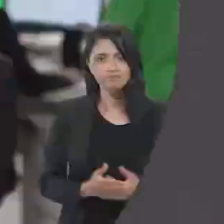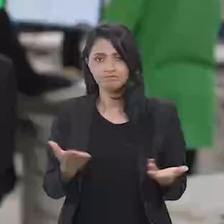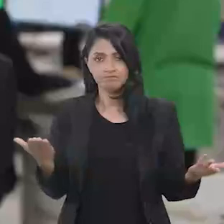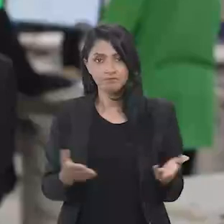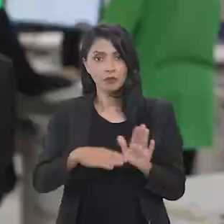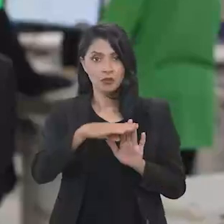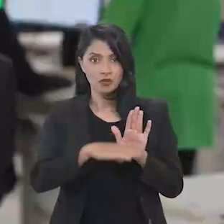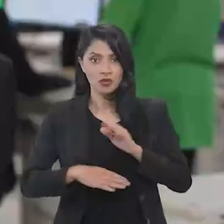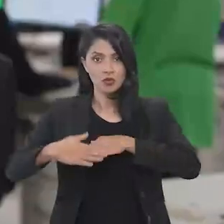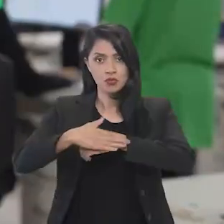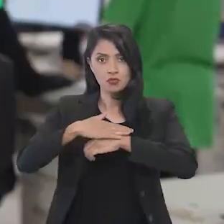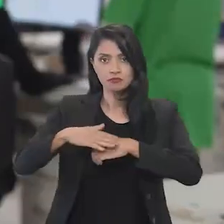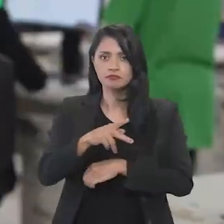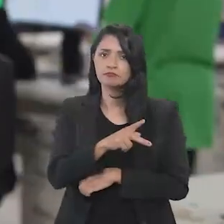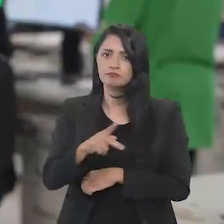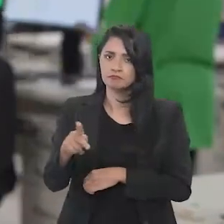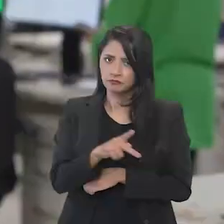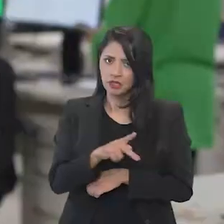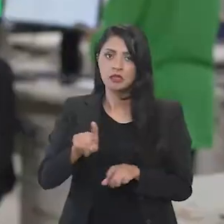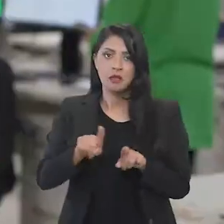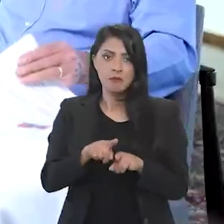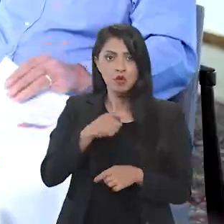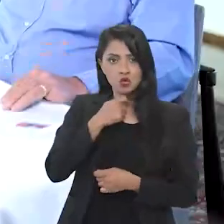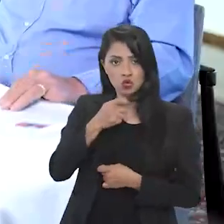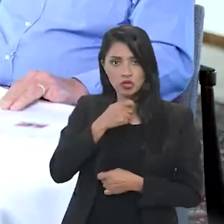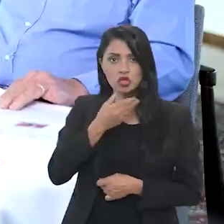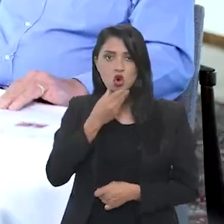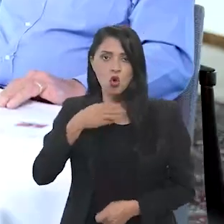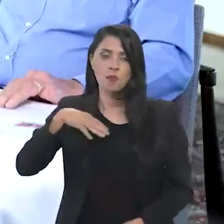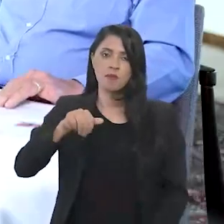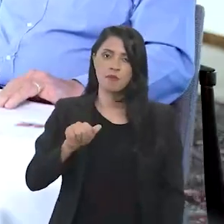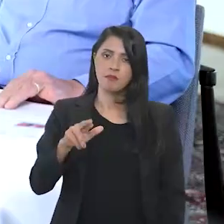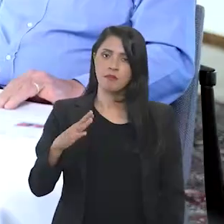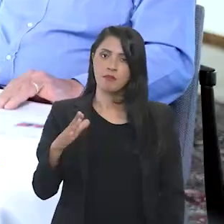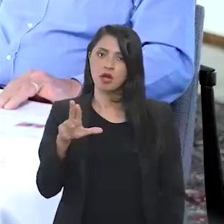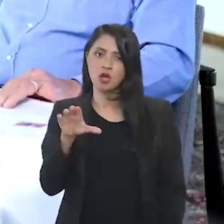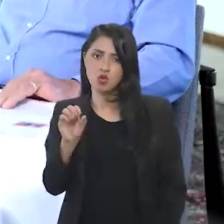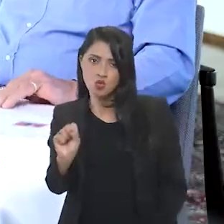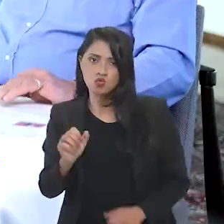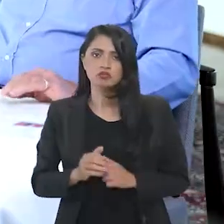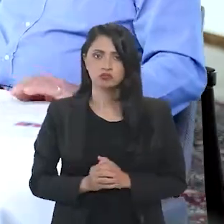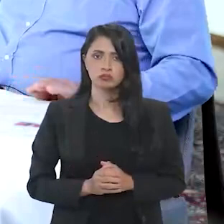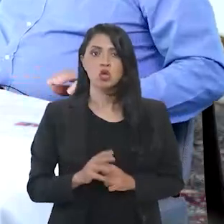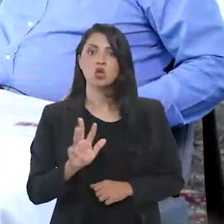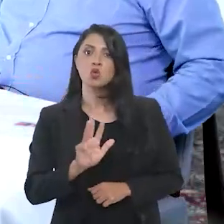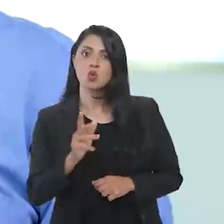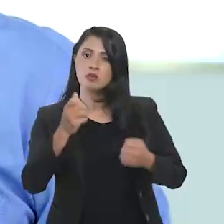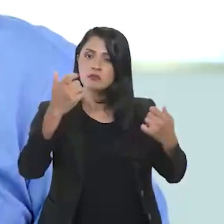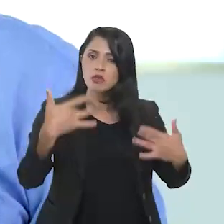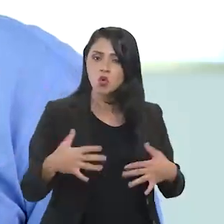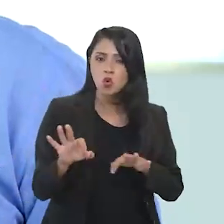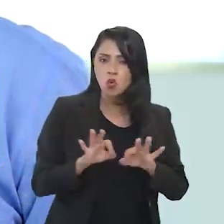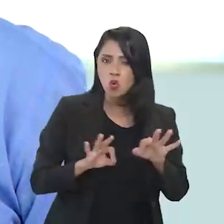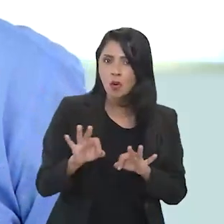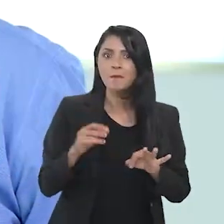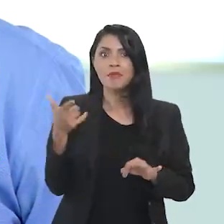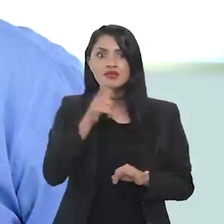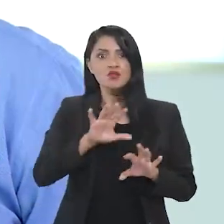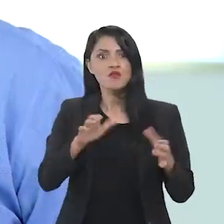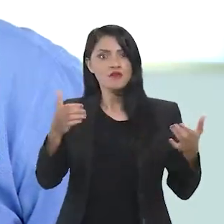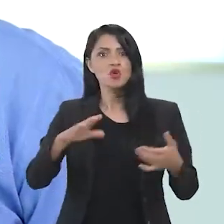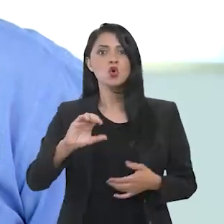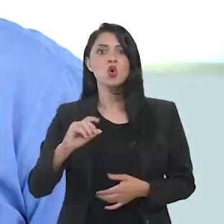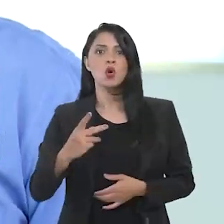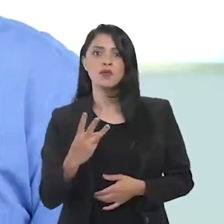tem. E hoje no programa Conversa com o Presidente e com o jornalista Marcos Uchor, Lula falou sobre os preparativos do Brasil